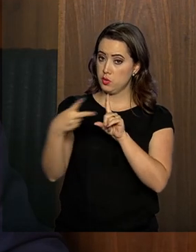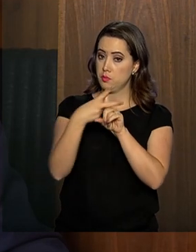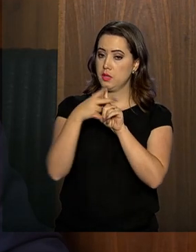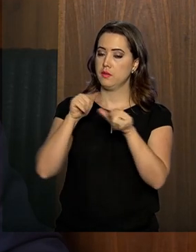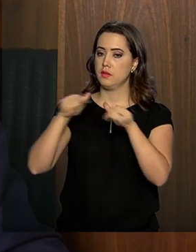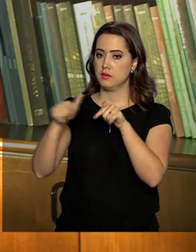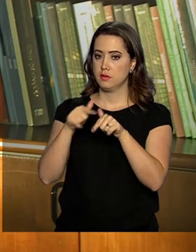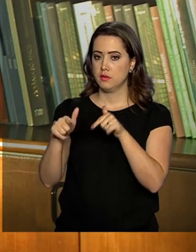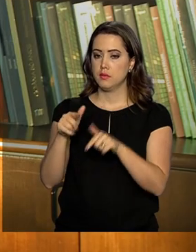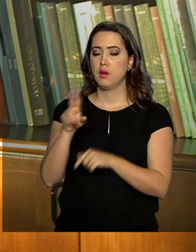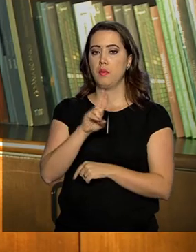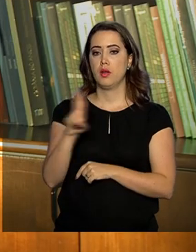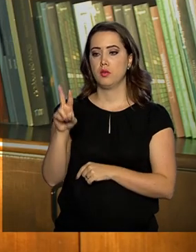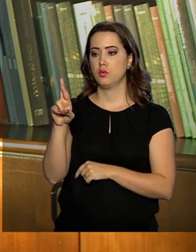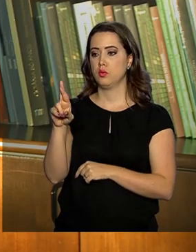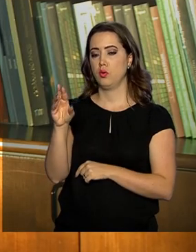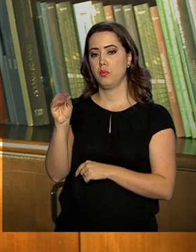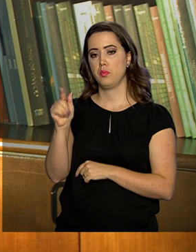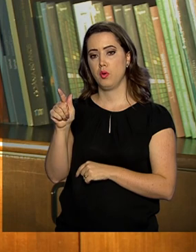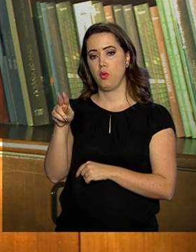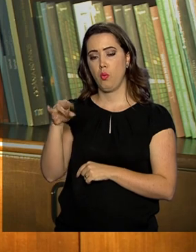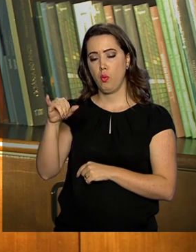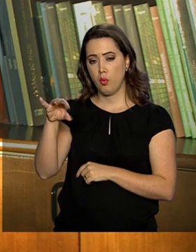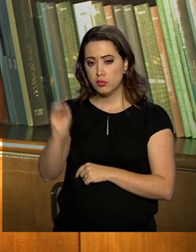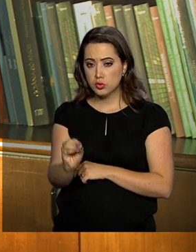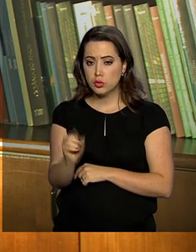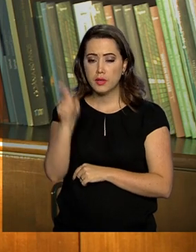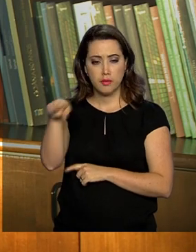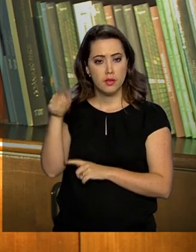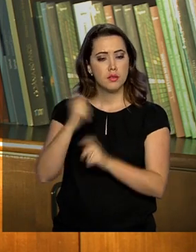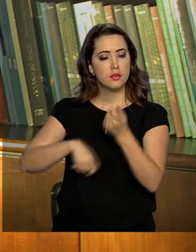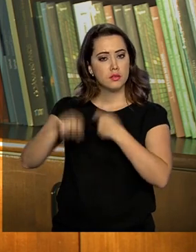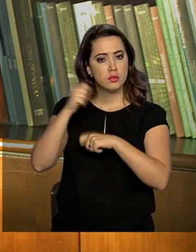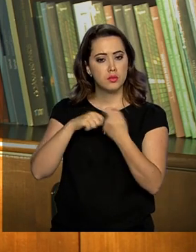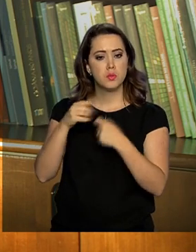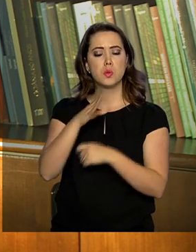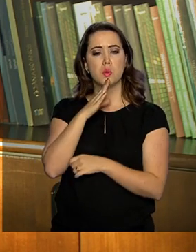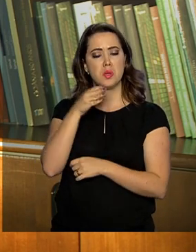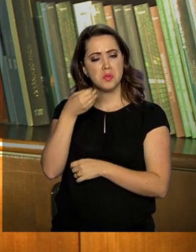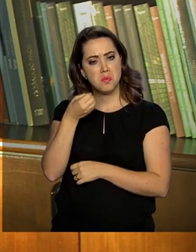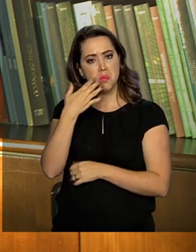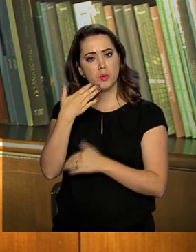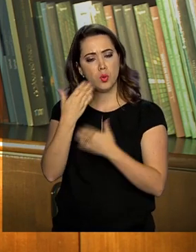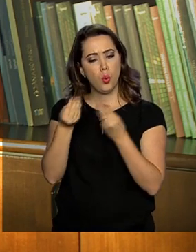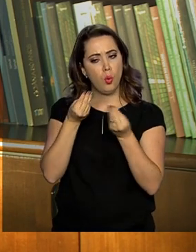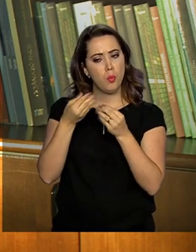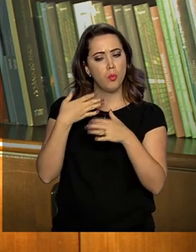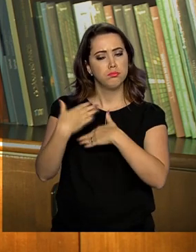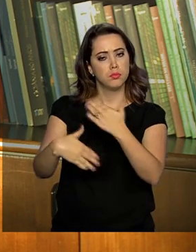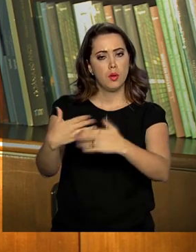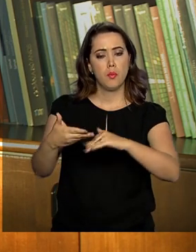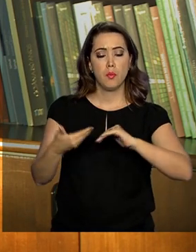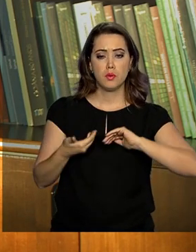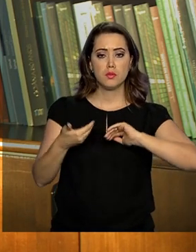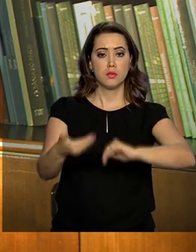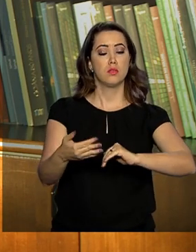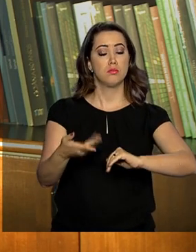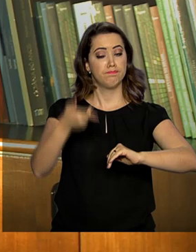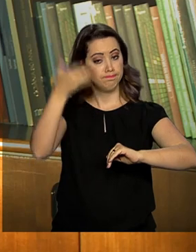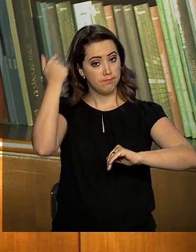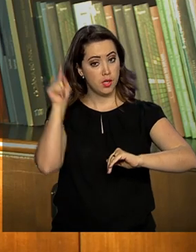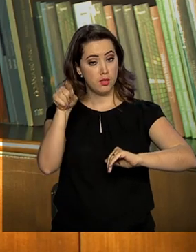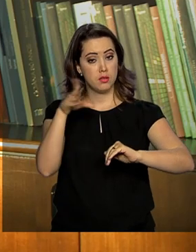Rogério Marinho. Economista, Marinho conhece bem os trâmites no Congresso Nacional. Na última legislatura,